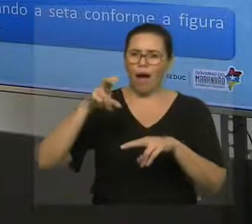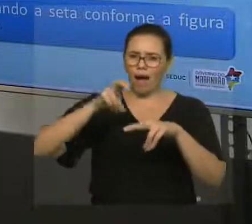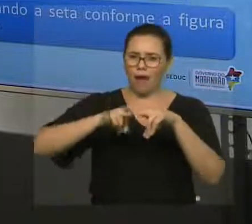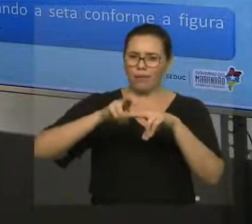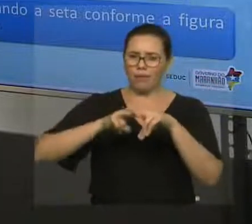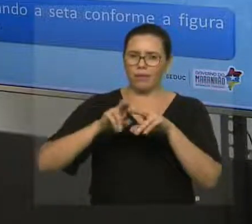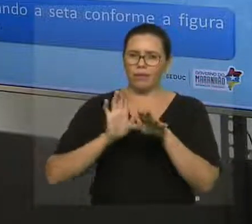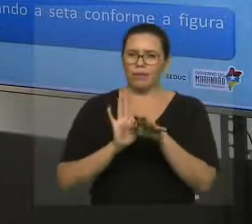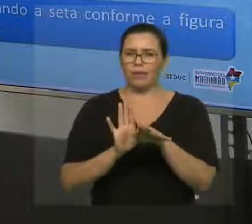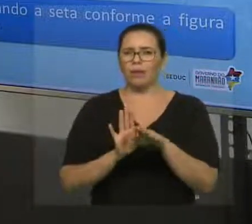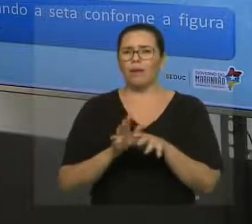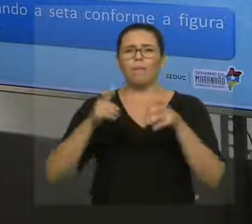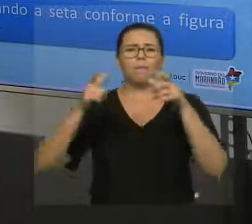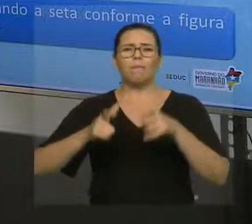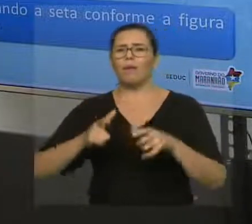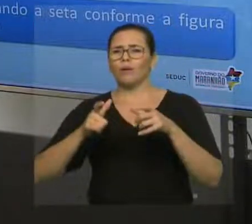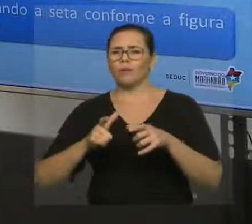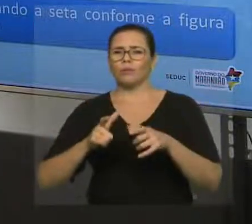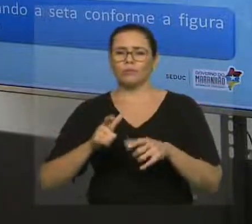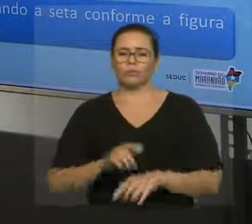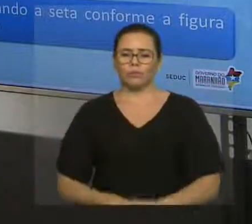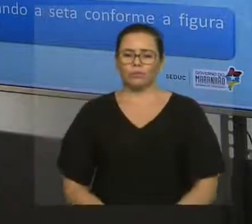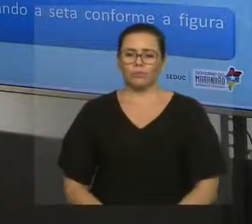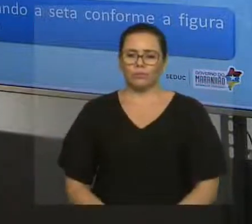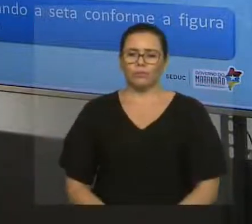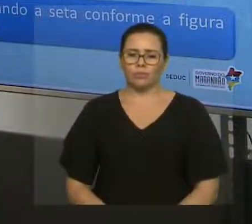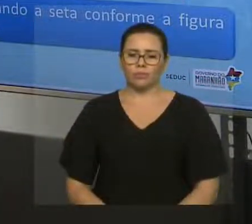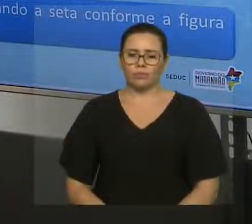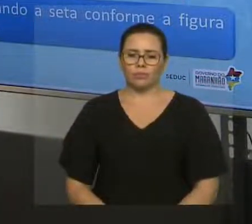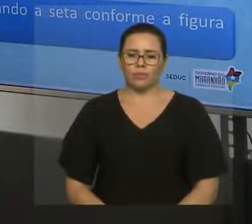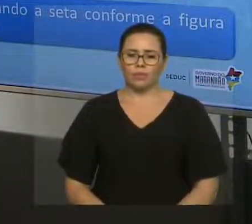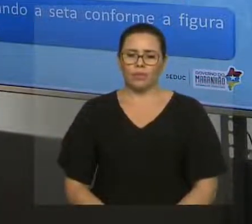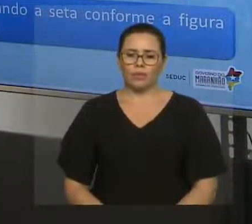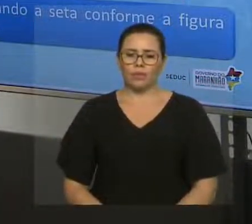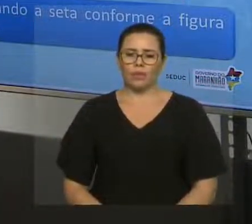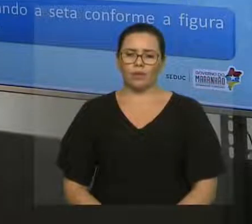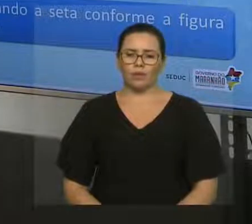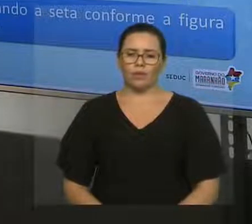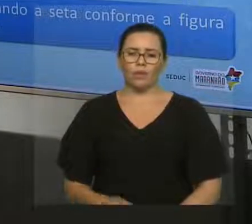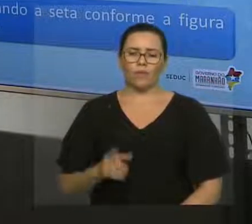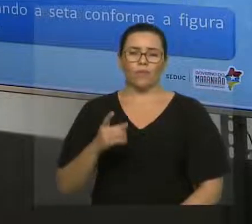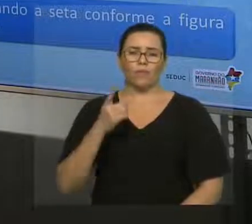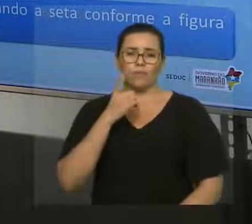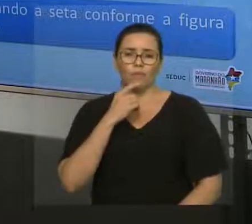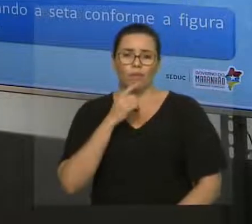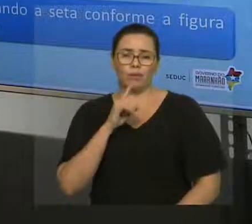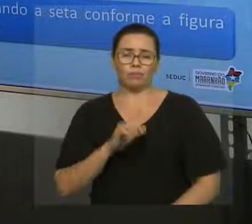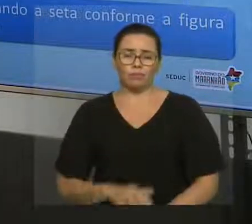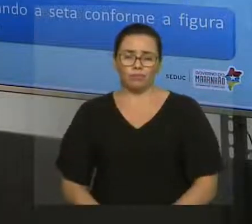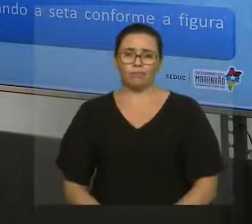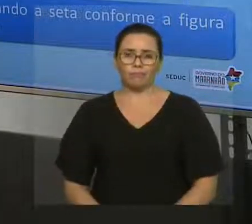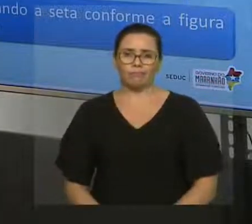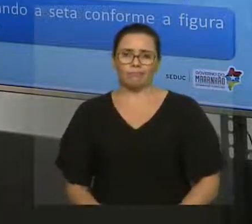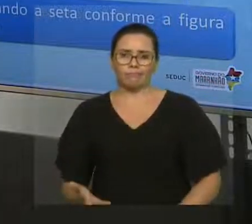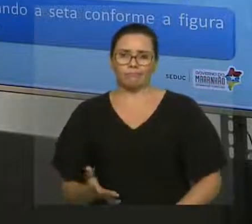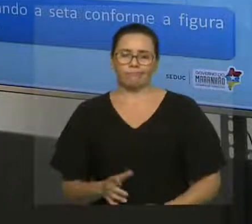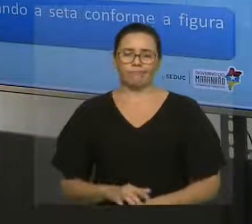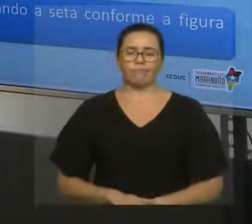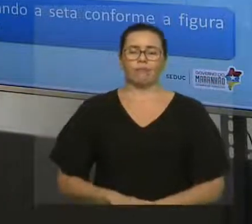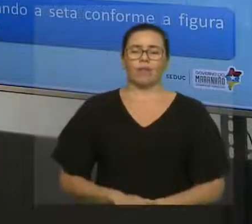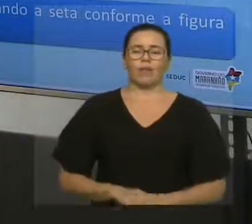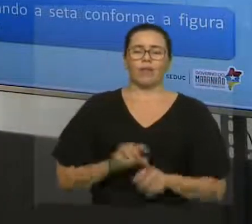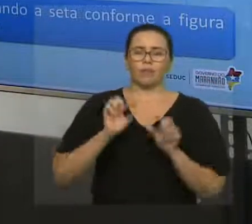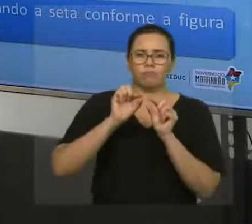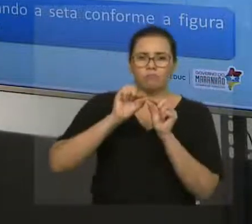essa cadeira vai? Vai ser nessa diagonal aqui. Ela está recebendo a ação dessas duas forças aí. Isso é resultante. Certo? Isso é